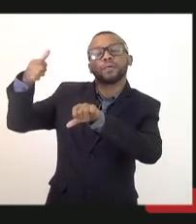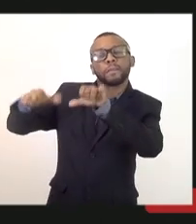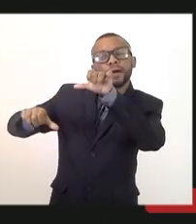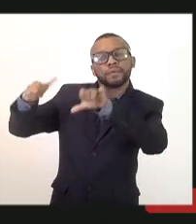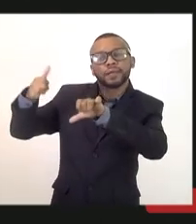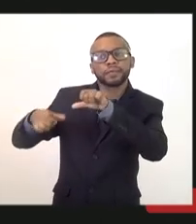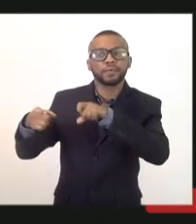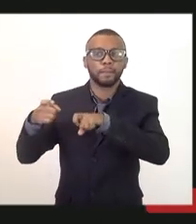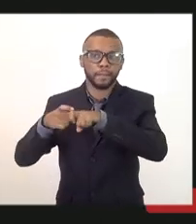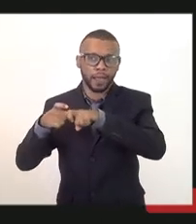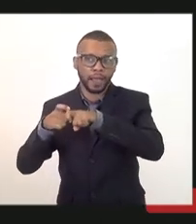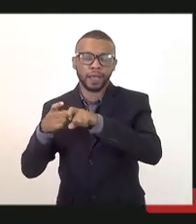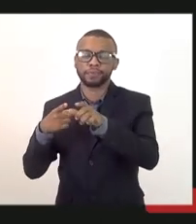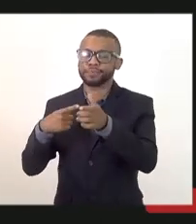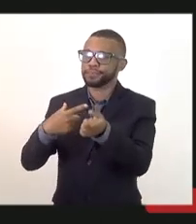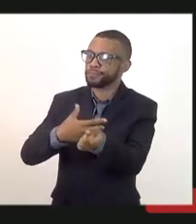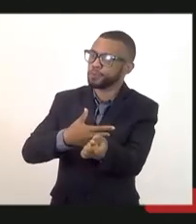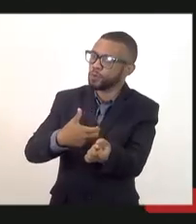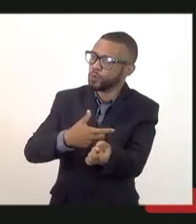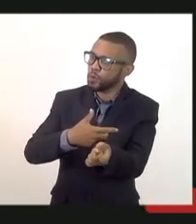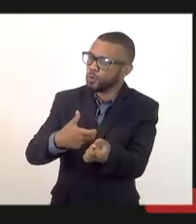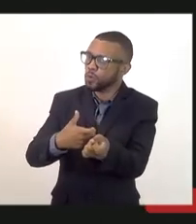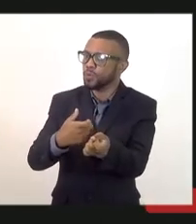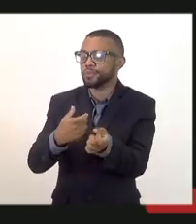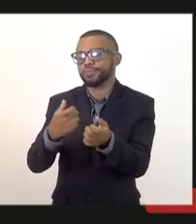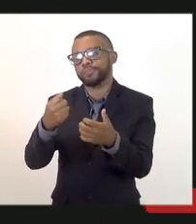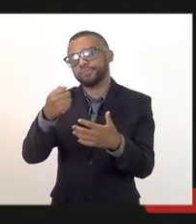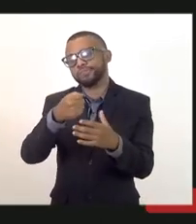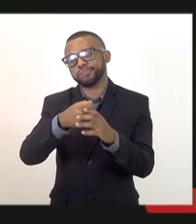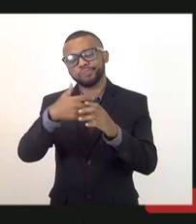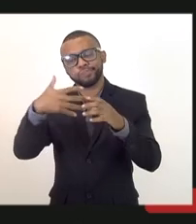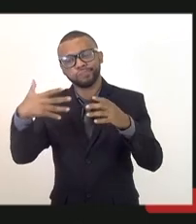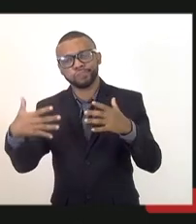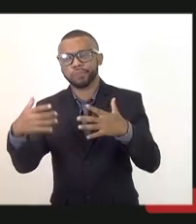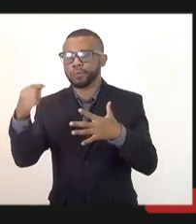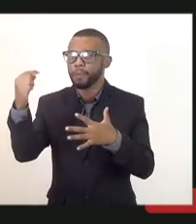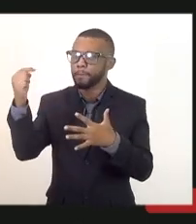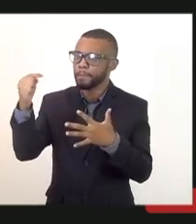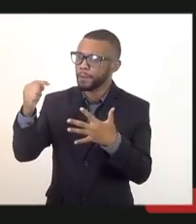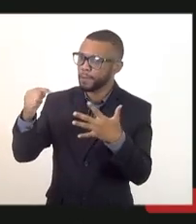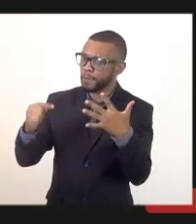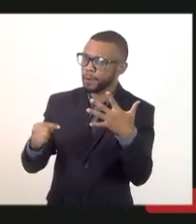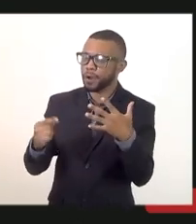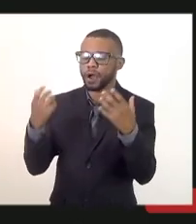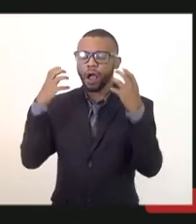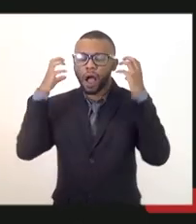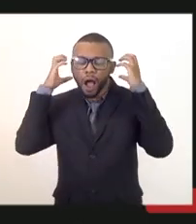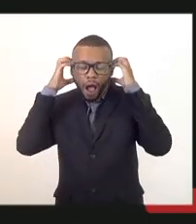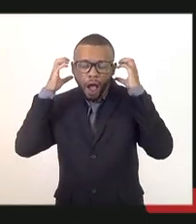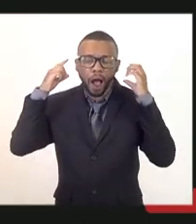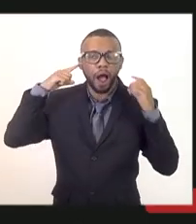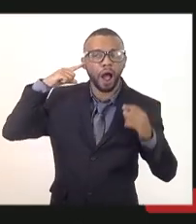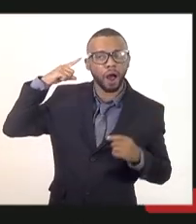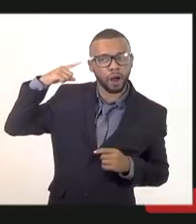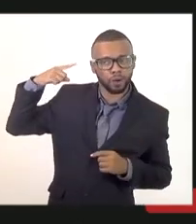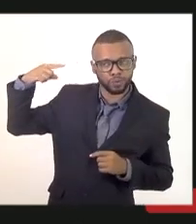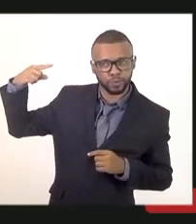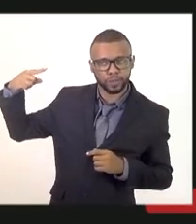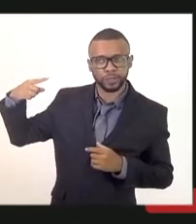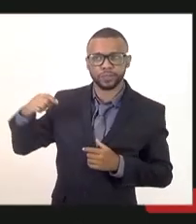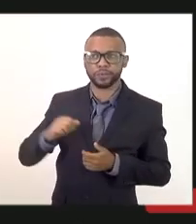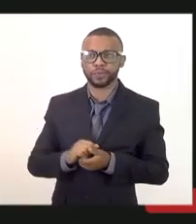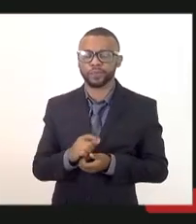elas foi o hemograma completo que pega aquele trigliceríde aquelas coisas audiometria e para